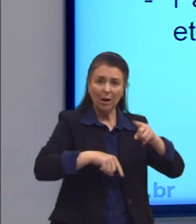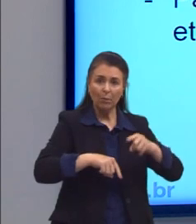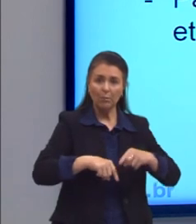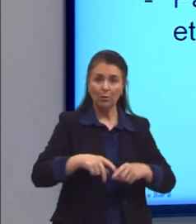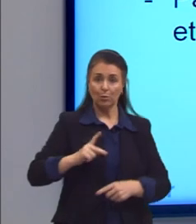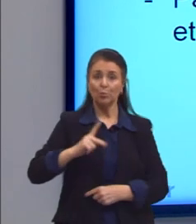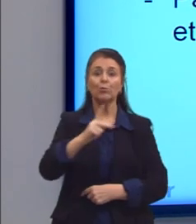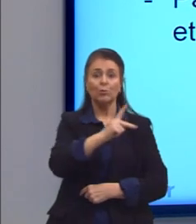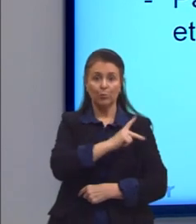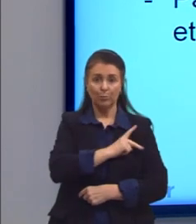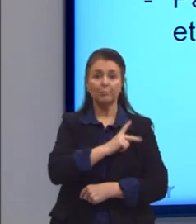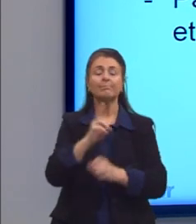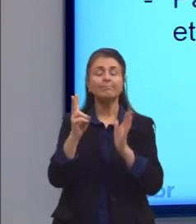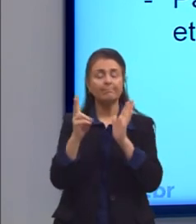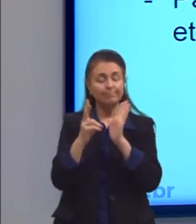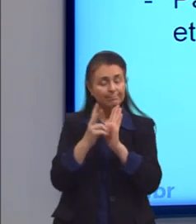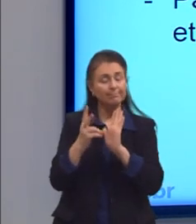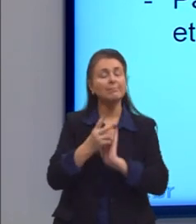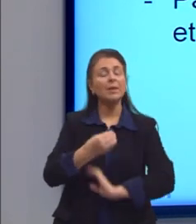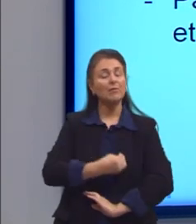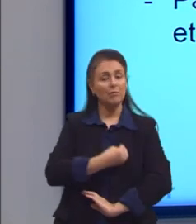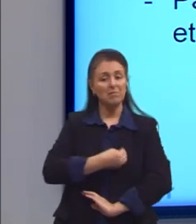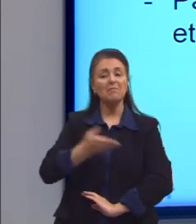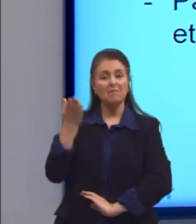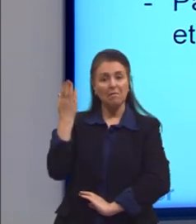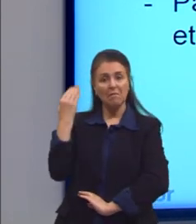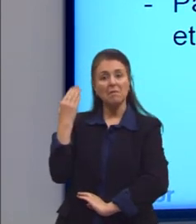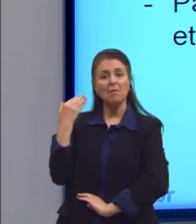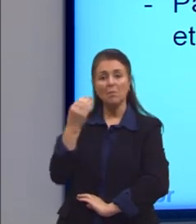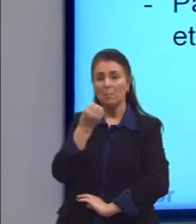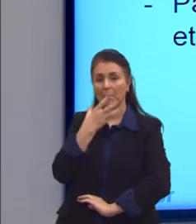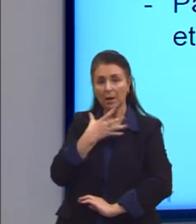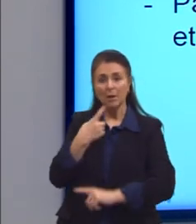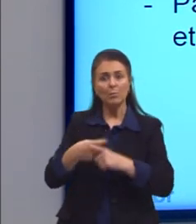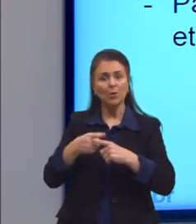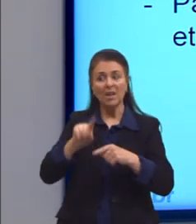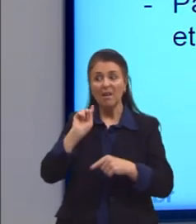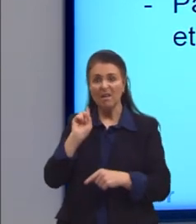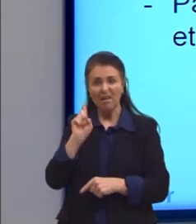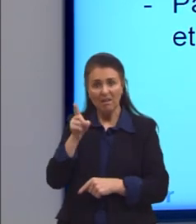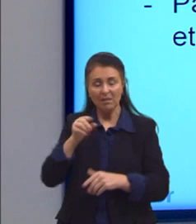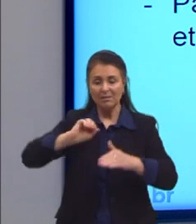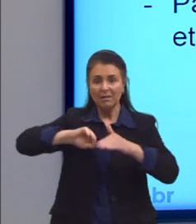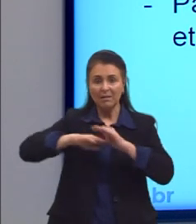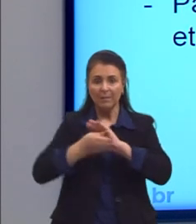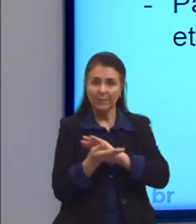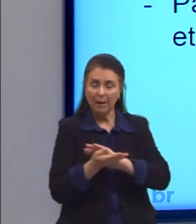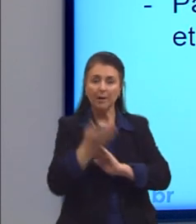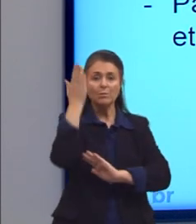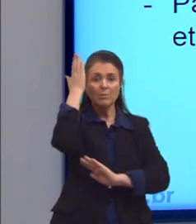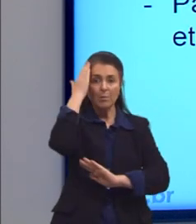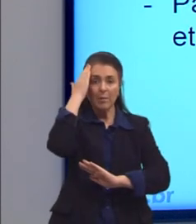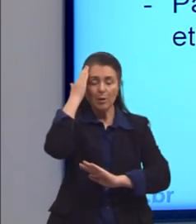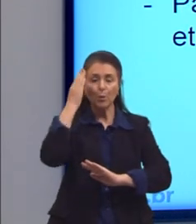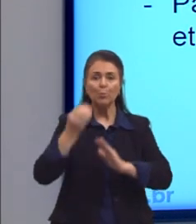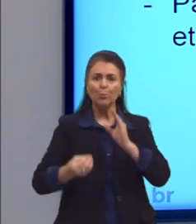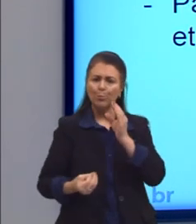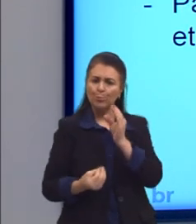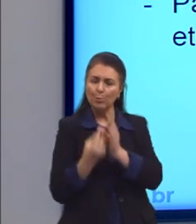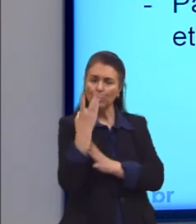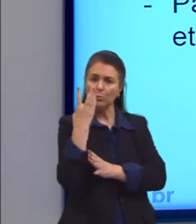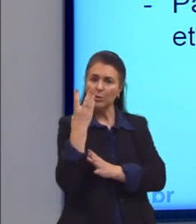viviam e vivem muito bem naquele ambiente. Porque eles se adaptaram, souberam produzir a tecnologia necessária